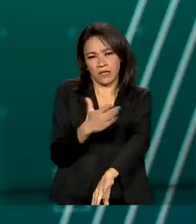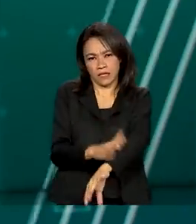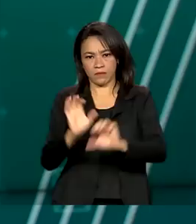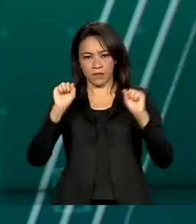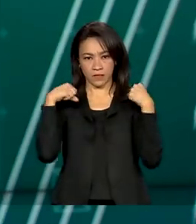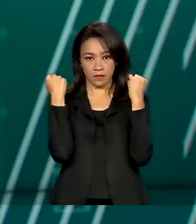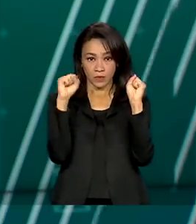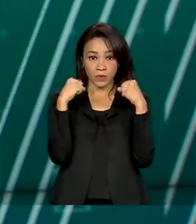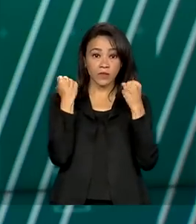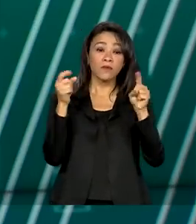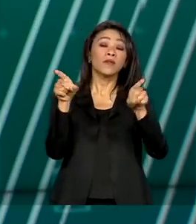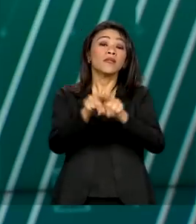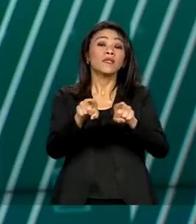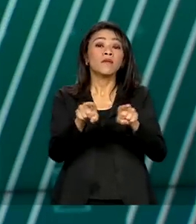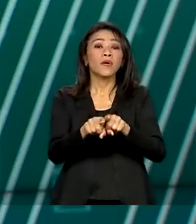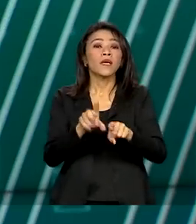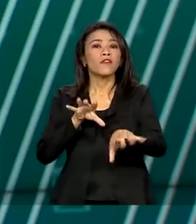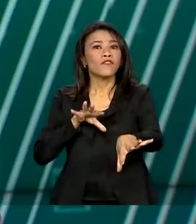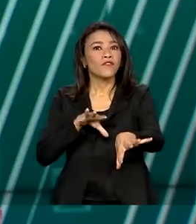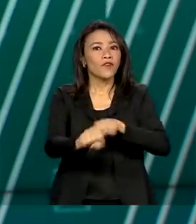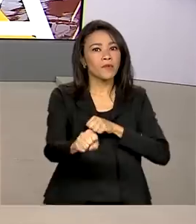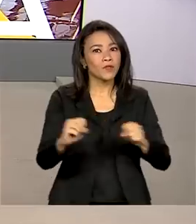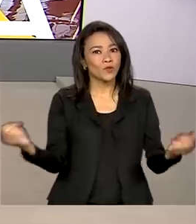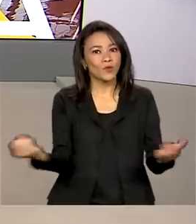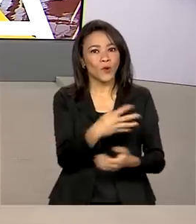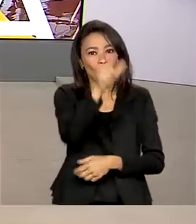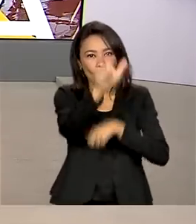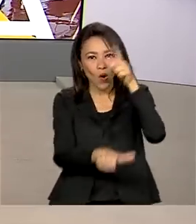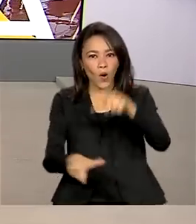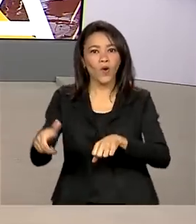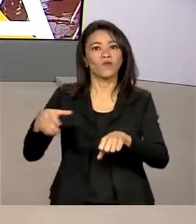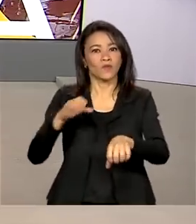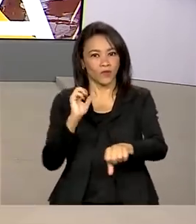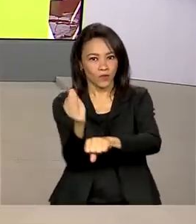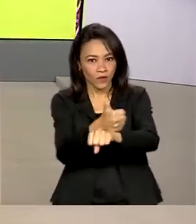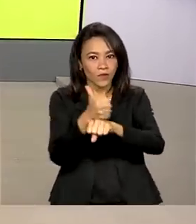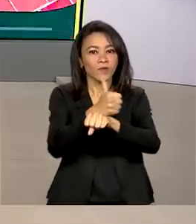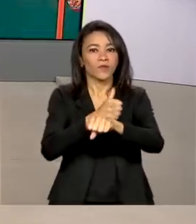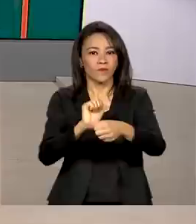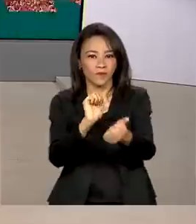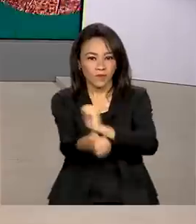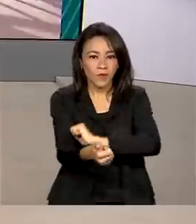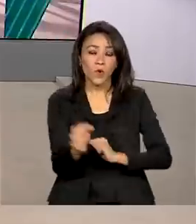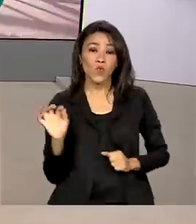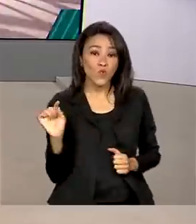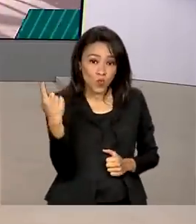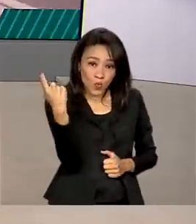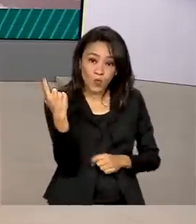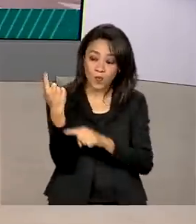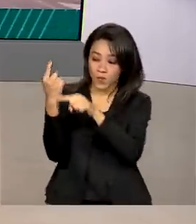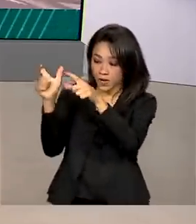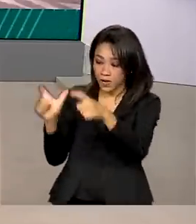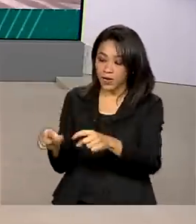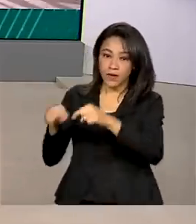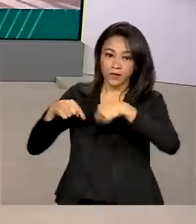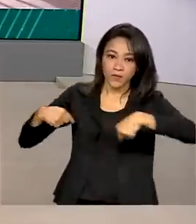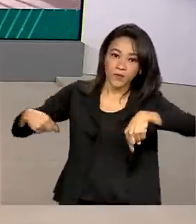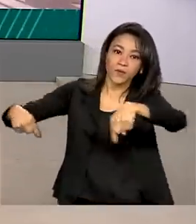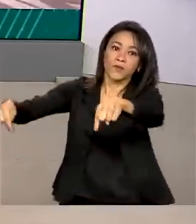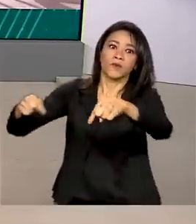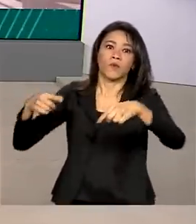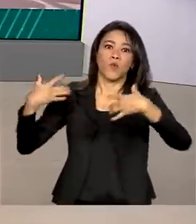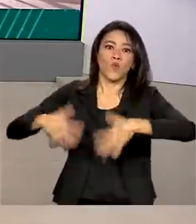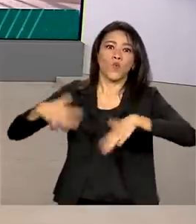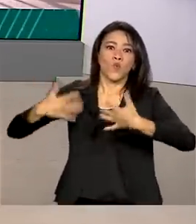físicas e a formação de novos atletas. Uma das revitalizações foi concluída no maior parque urbano da